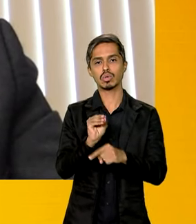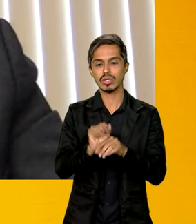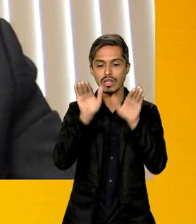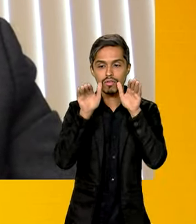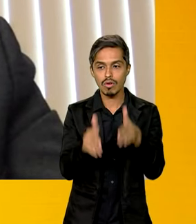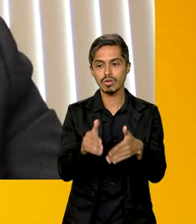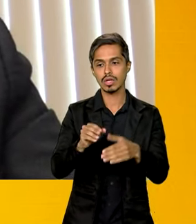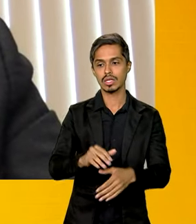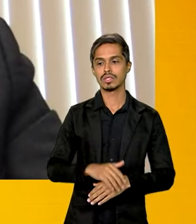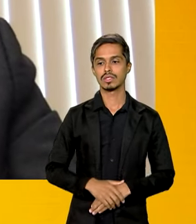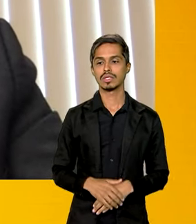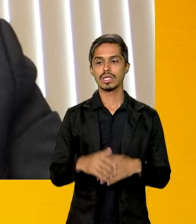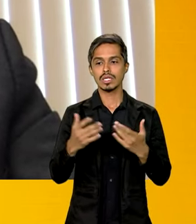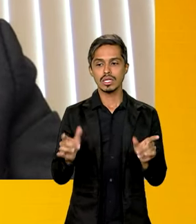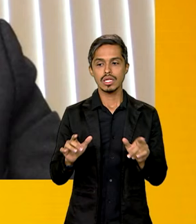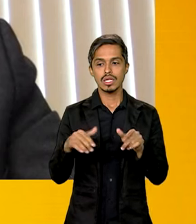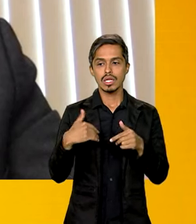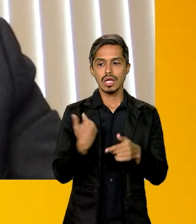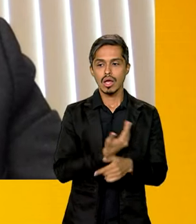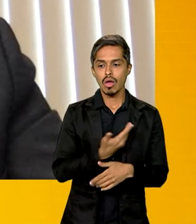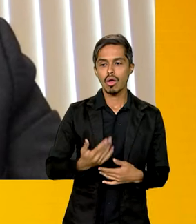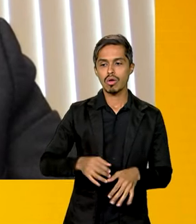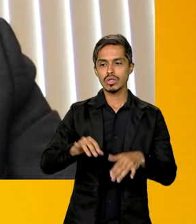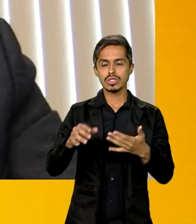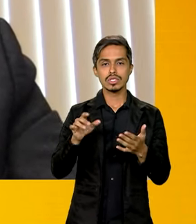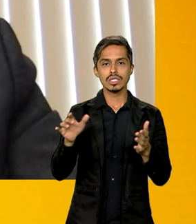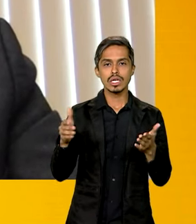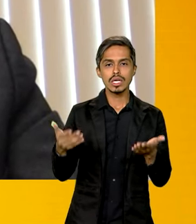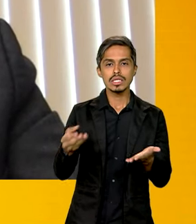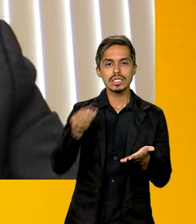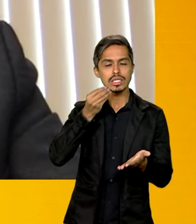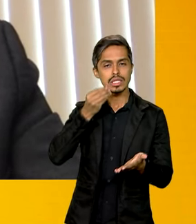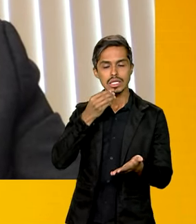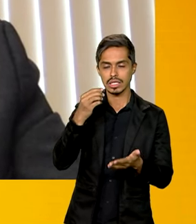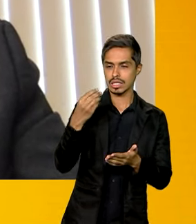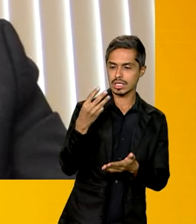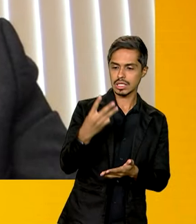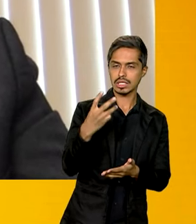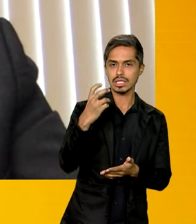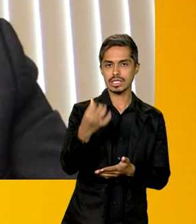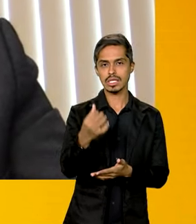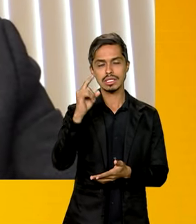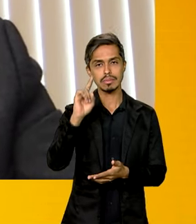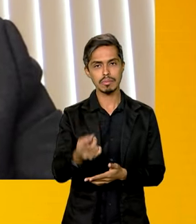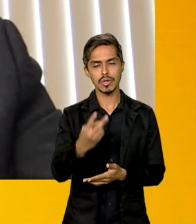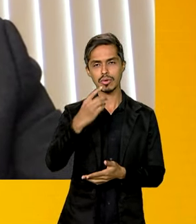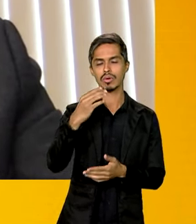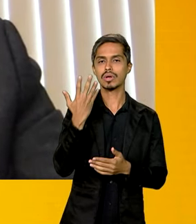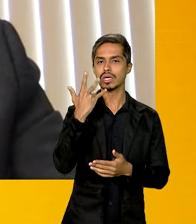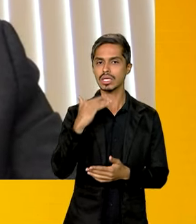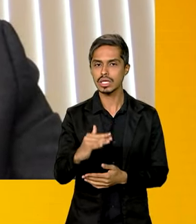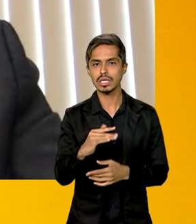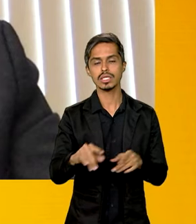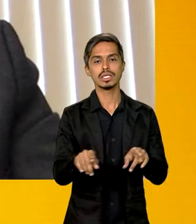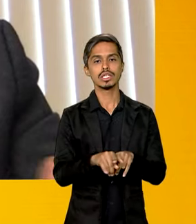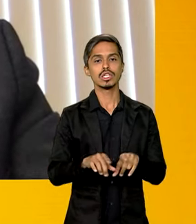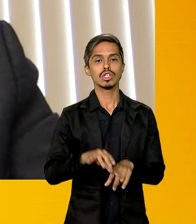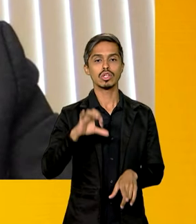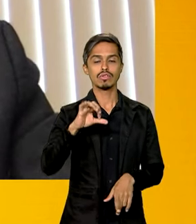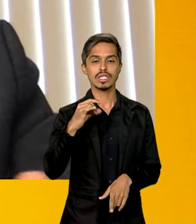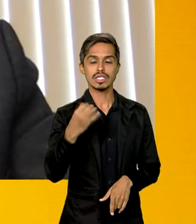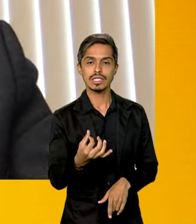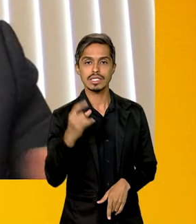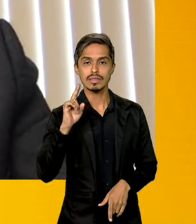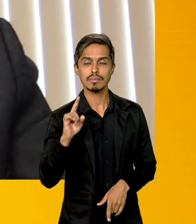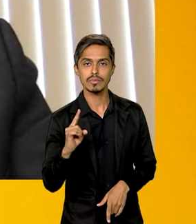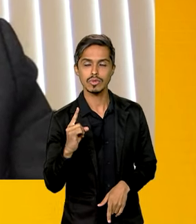dessas, pouco mais de 333 mil crianças e, a maioria, 591 mil,